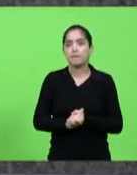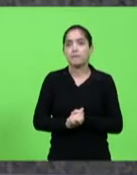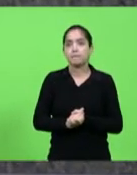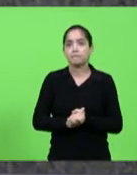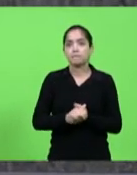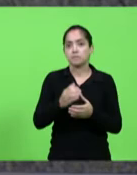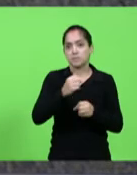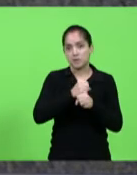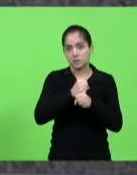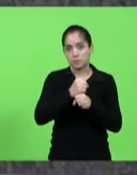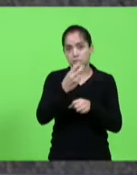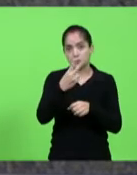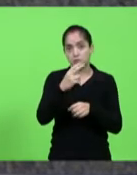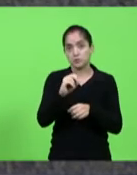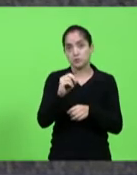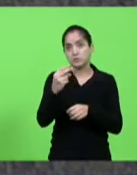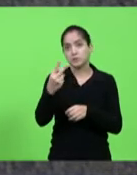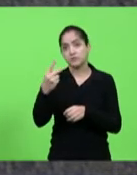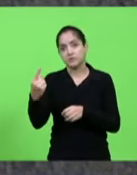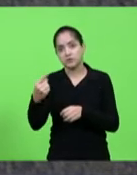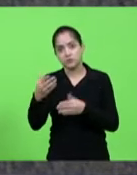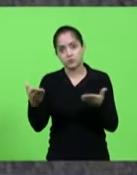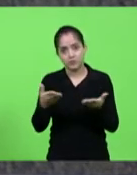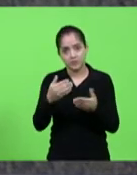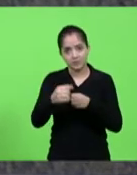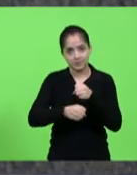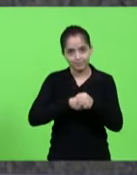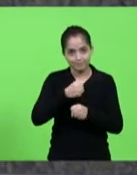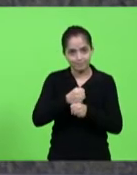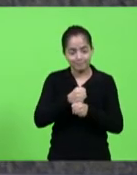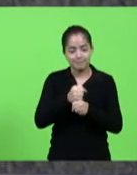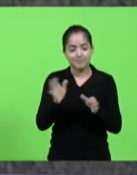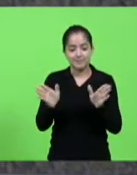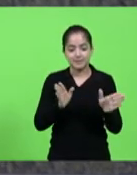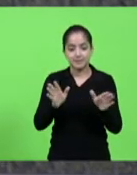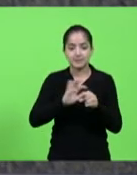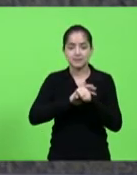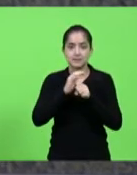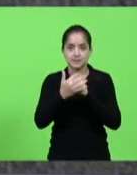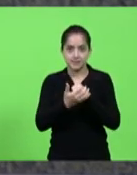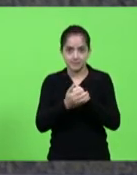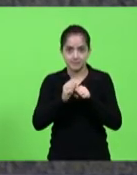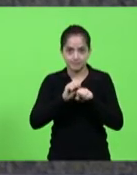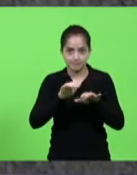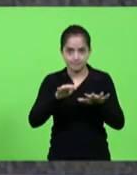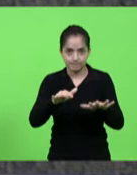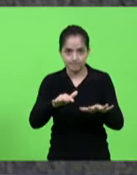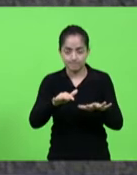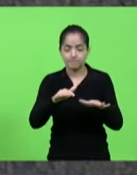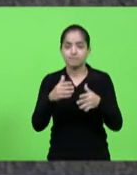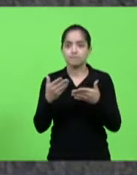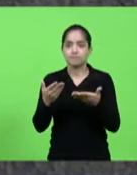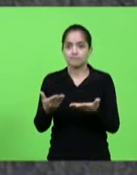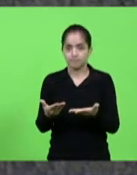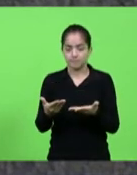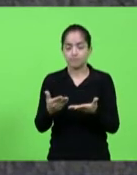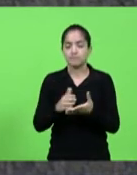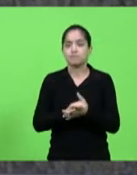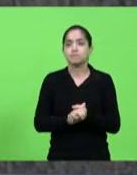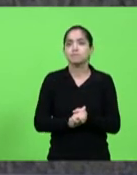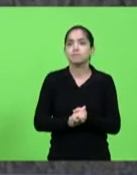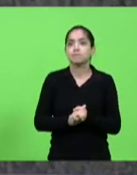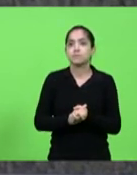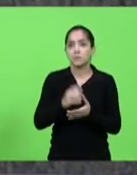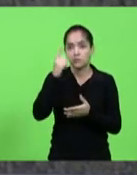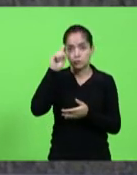2021. No contexto de pandemia, em menos de um mês após a decretação do Estado de Calamidade Pública, em